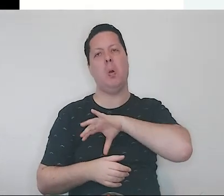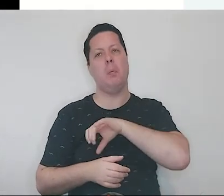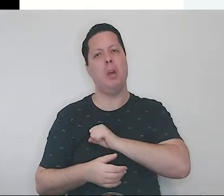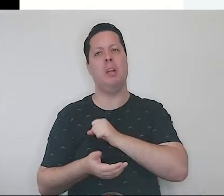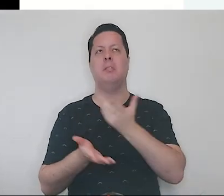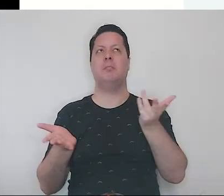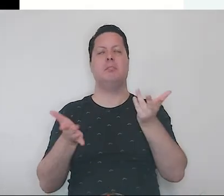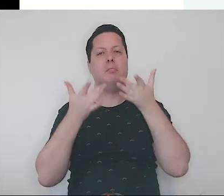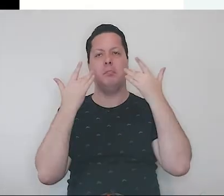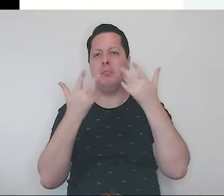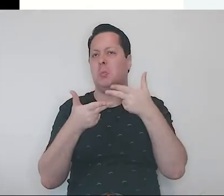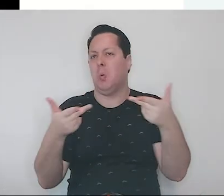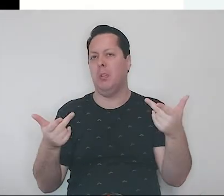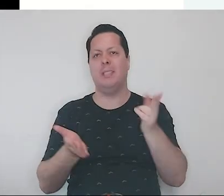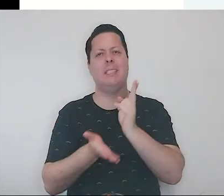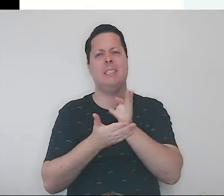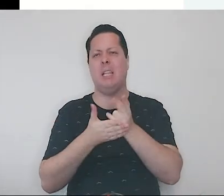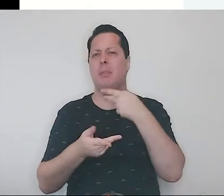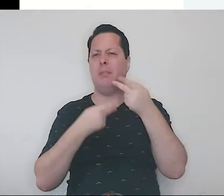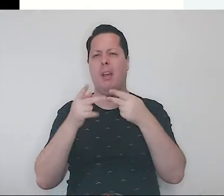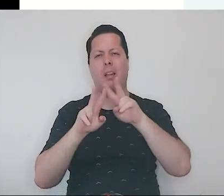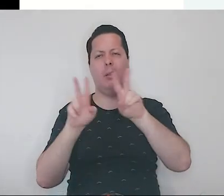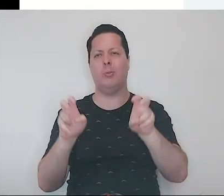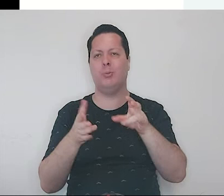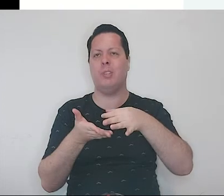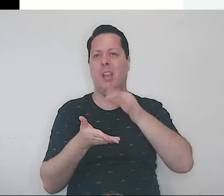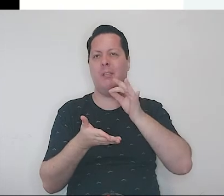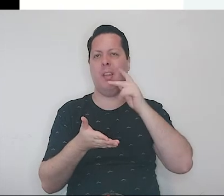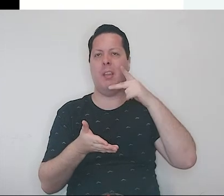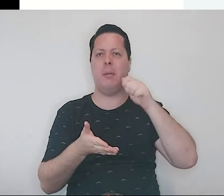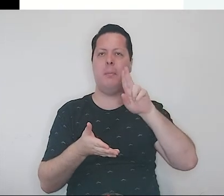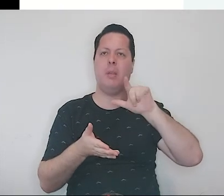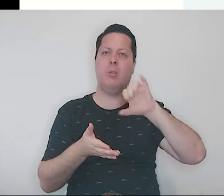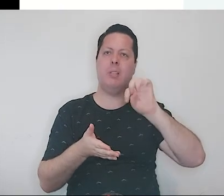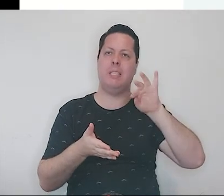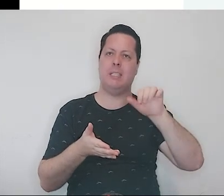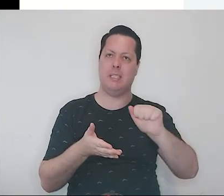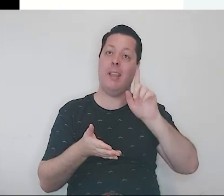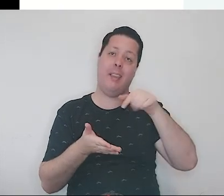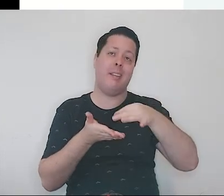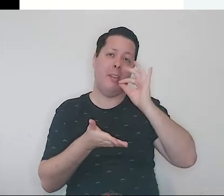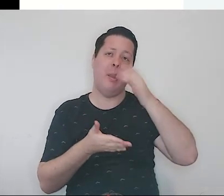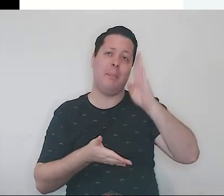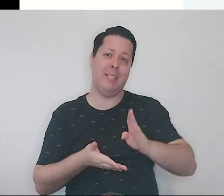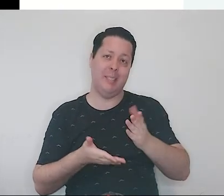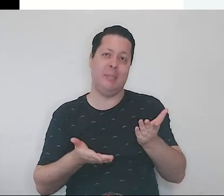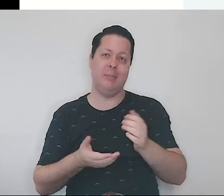há uma menção sobre esse café paulista, café brasileiro.